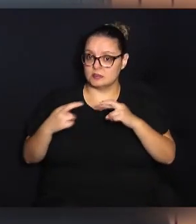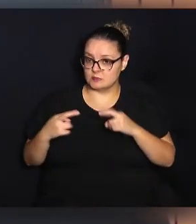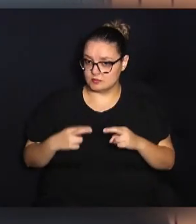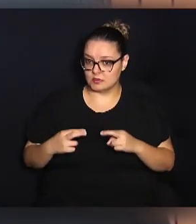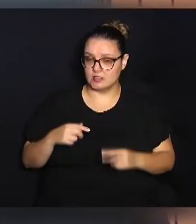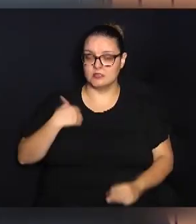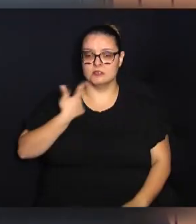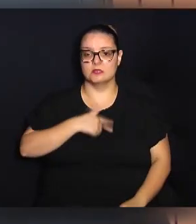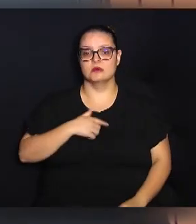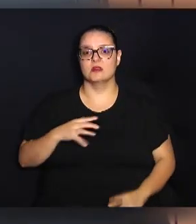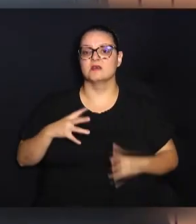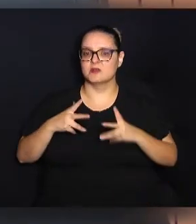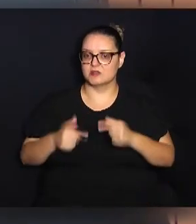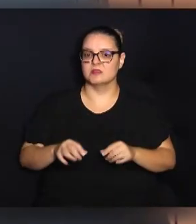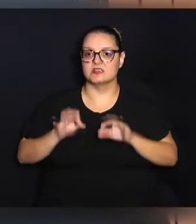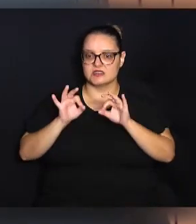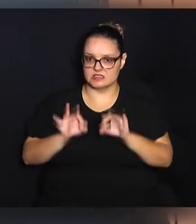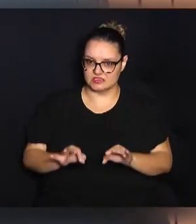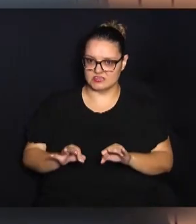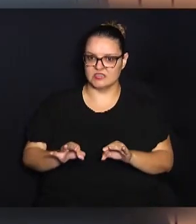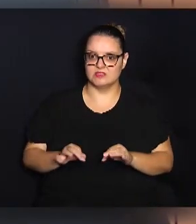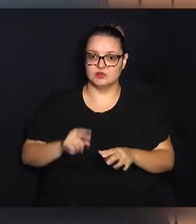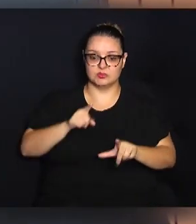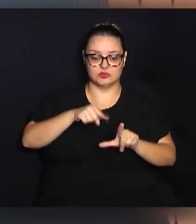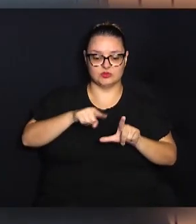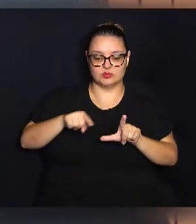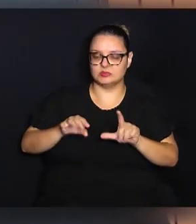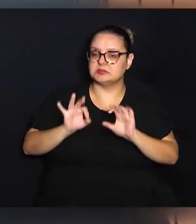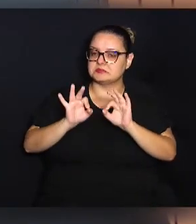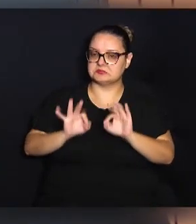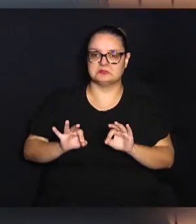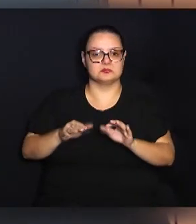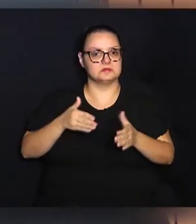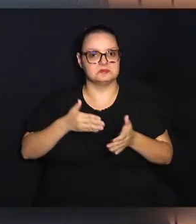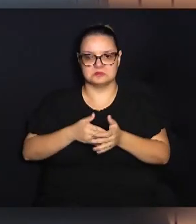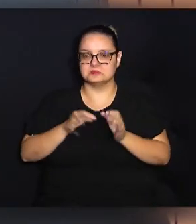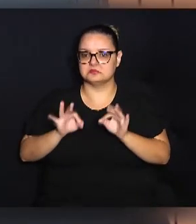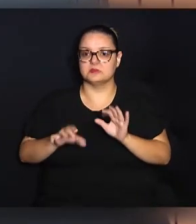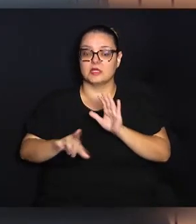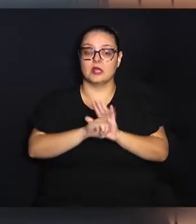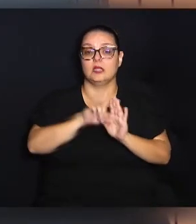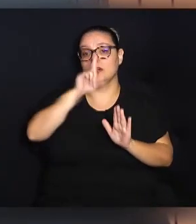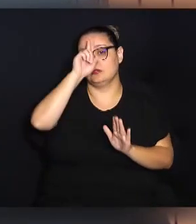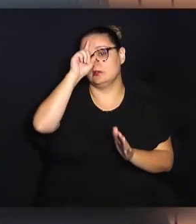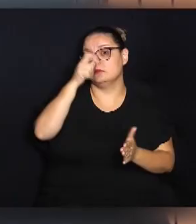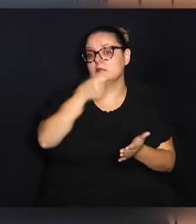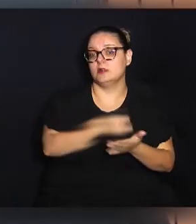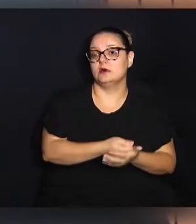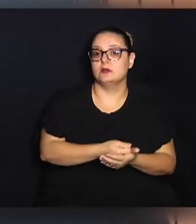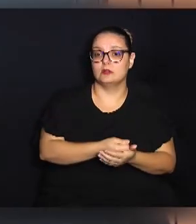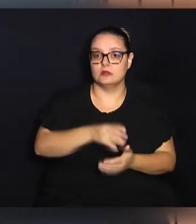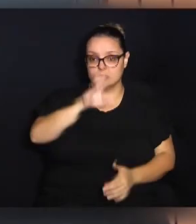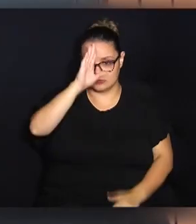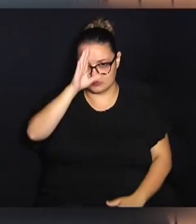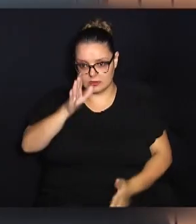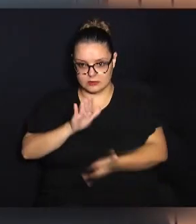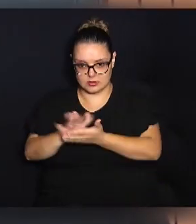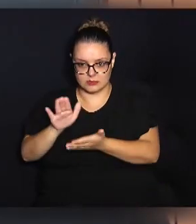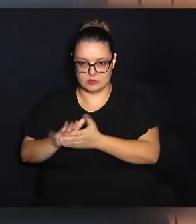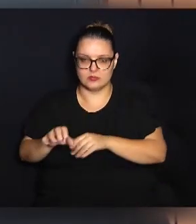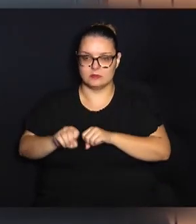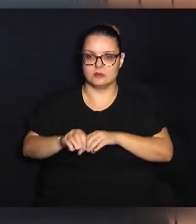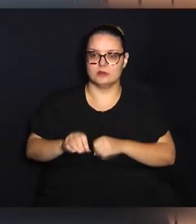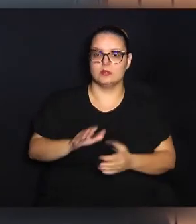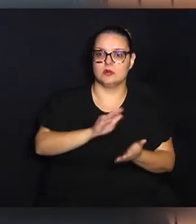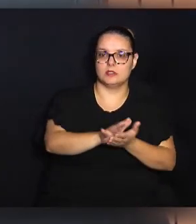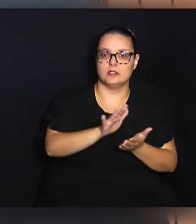estamos com todos os indicadores dentro dos limites que a lei determina. Os principais são gastos com educação, gastos com